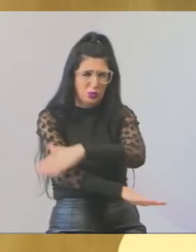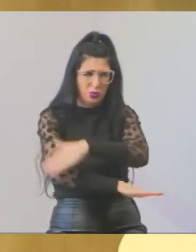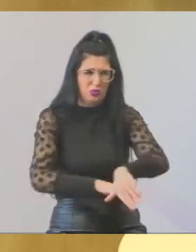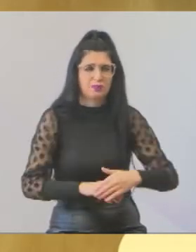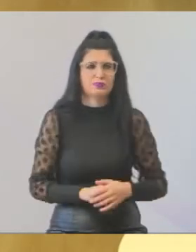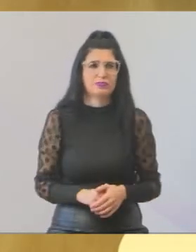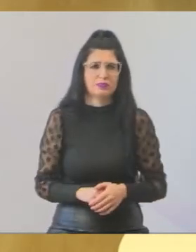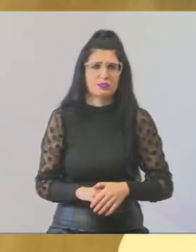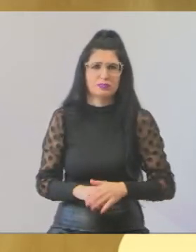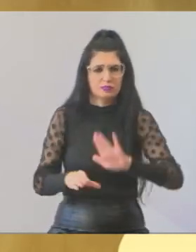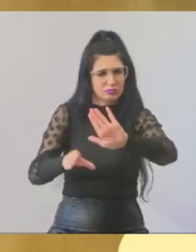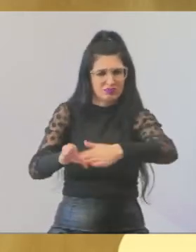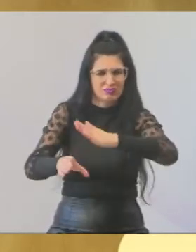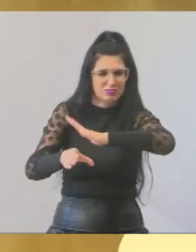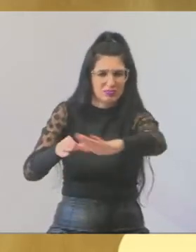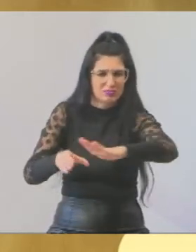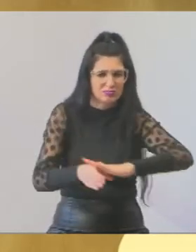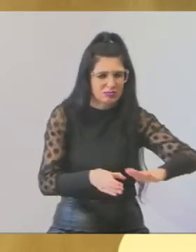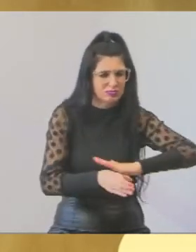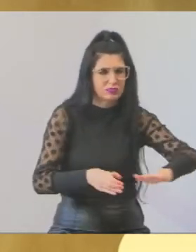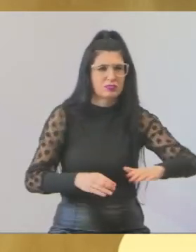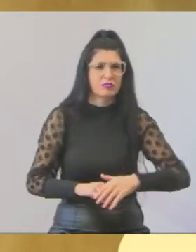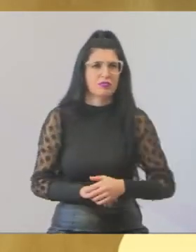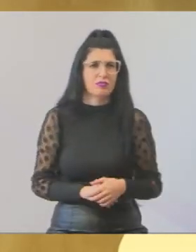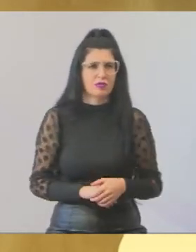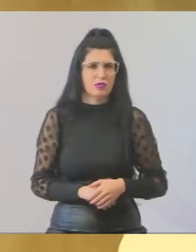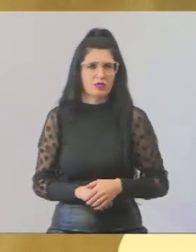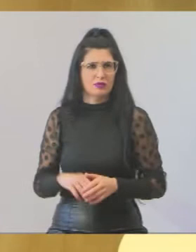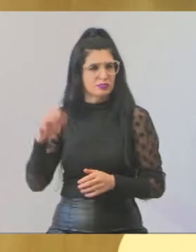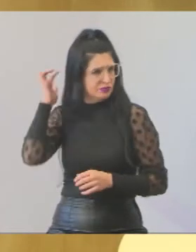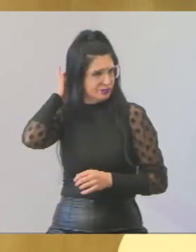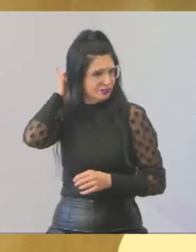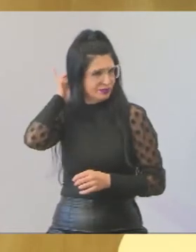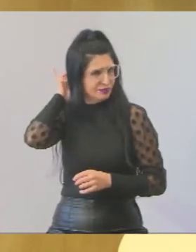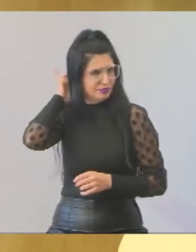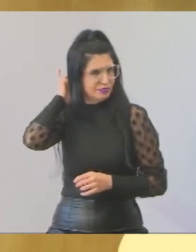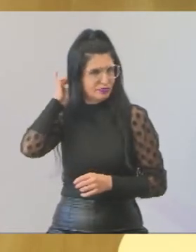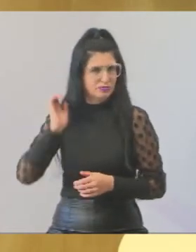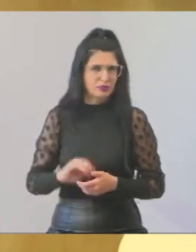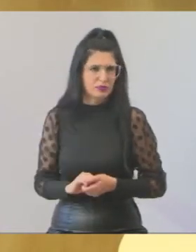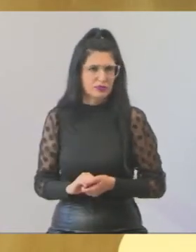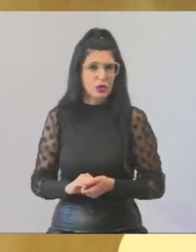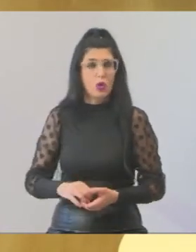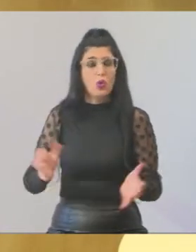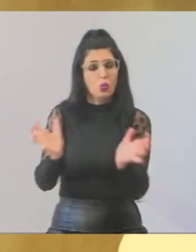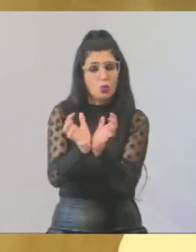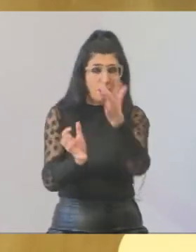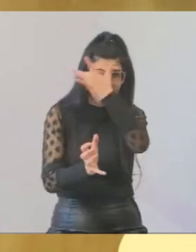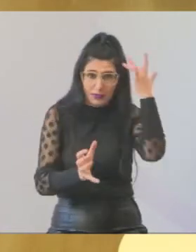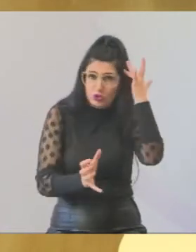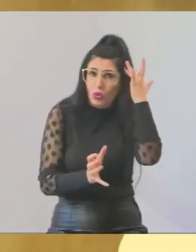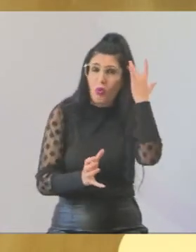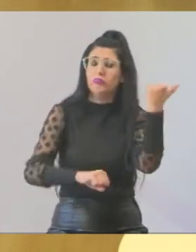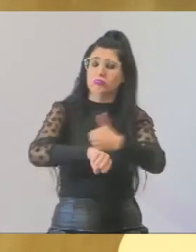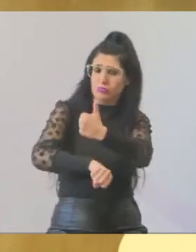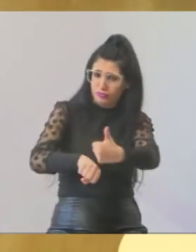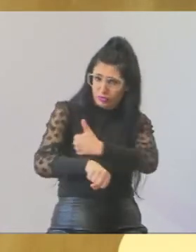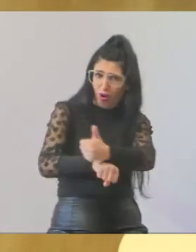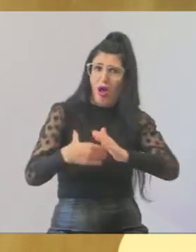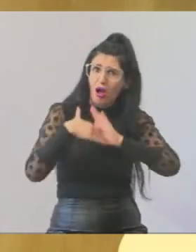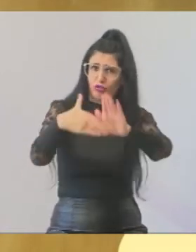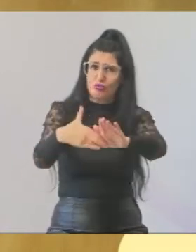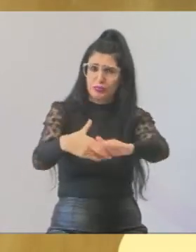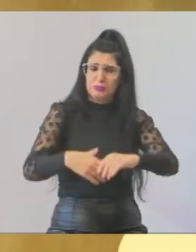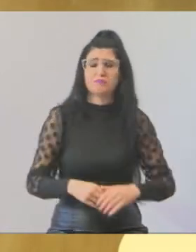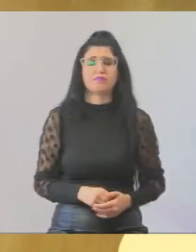trabalha com a patrol aí, joga na mão dele que ele faz o trabalho aí, que eu tenho certeza que ele vai estar